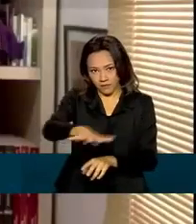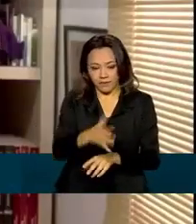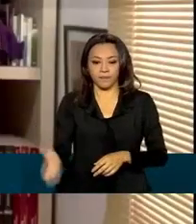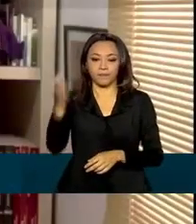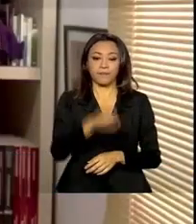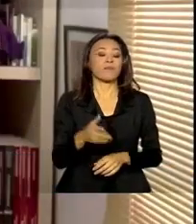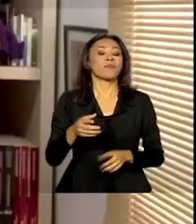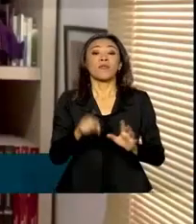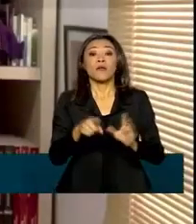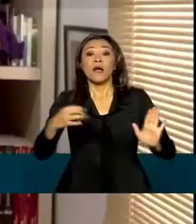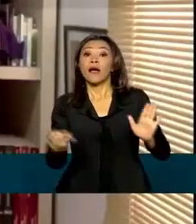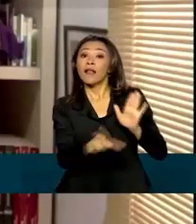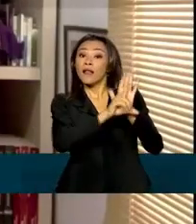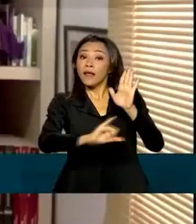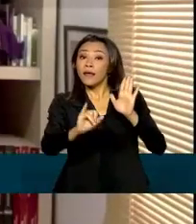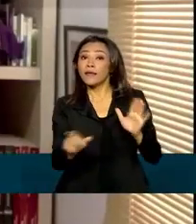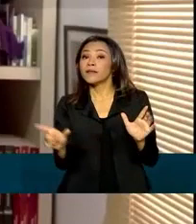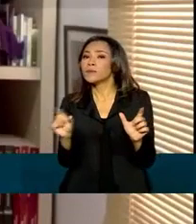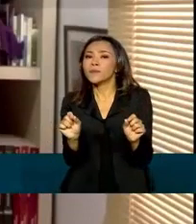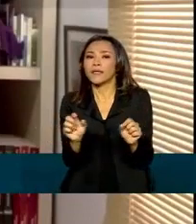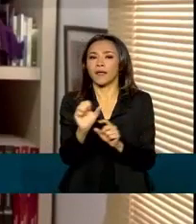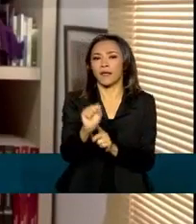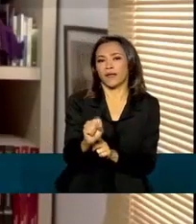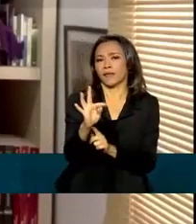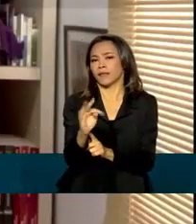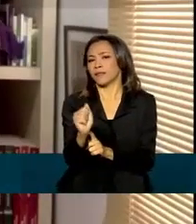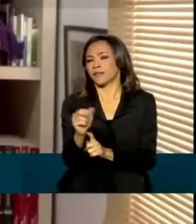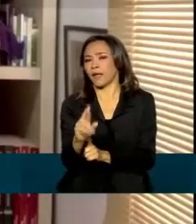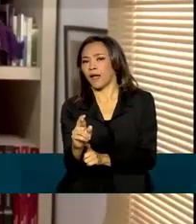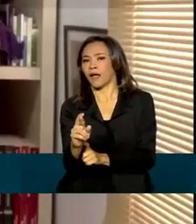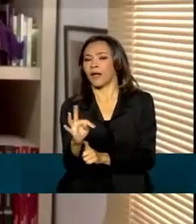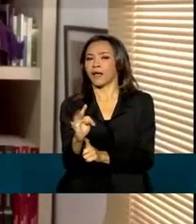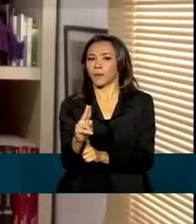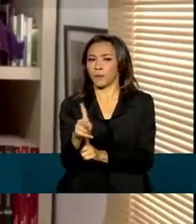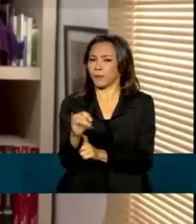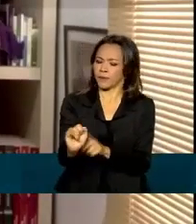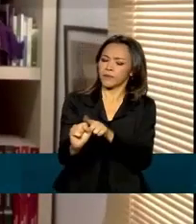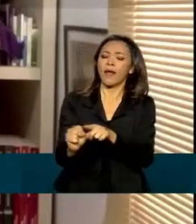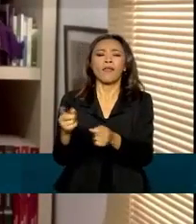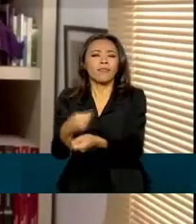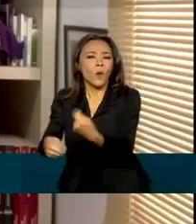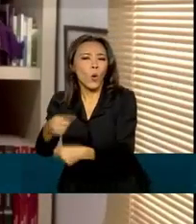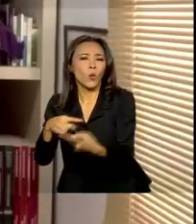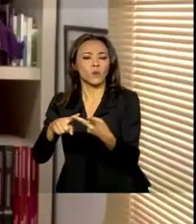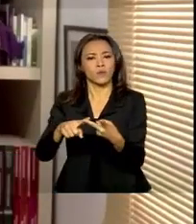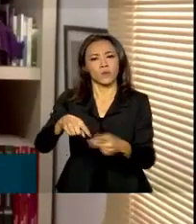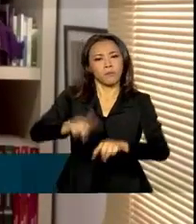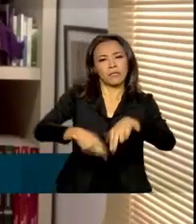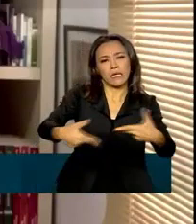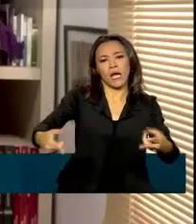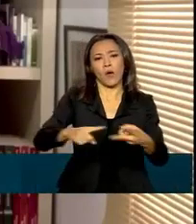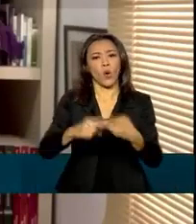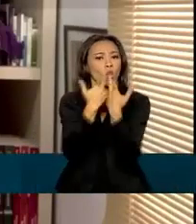das startups define como uma startup uma empresa com modelo de negócio, produto ou serviço inovador.